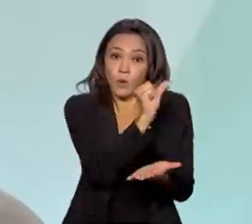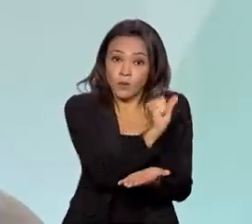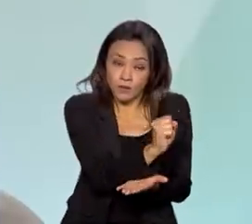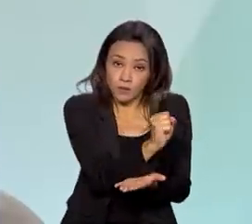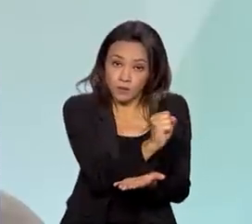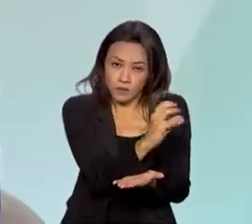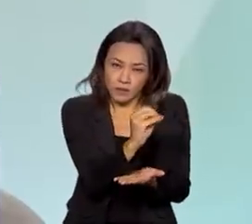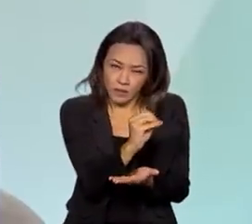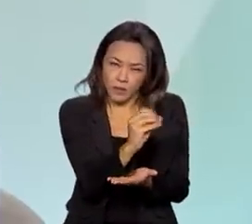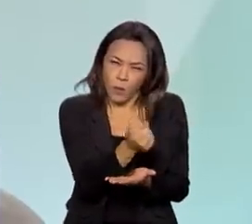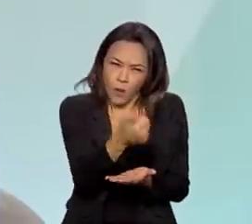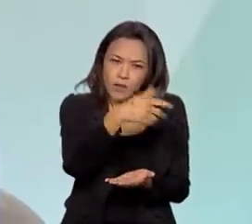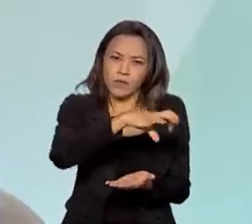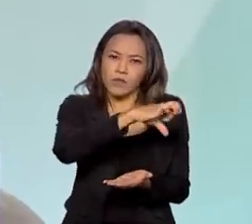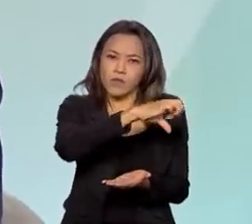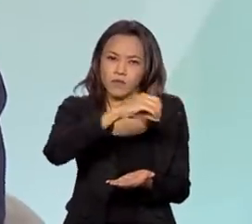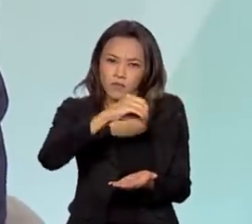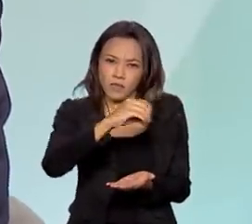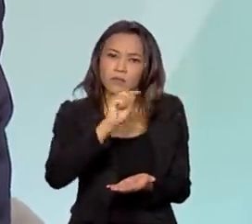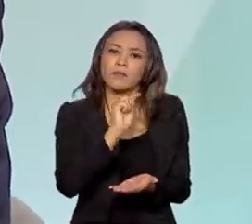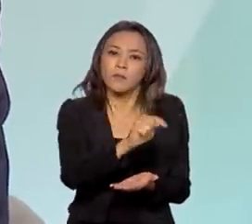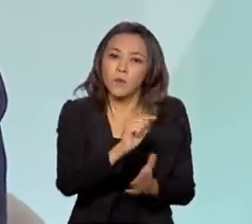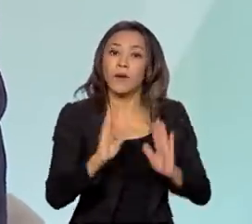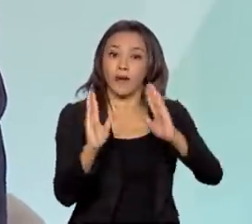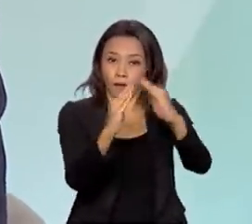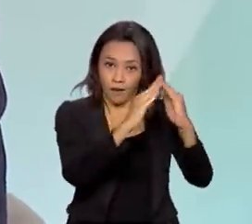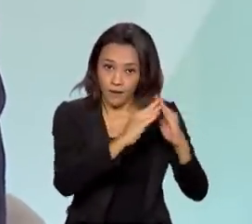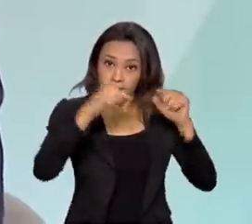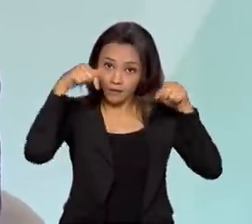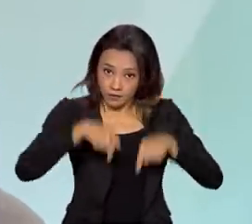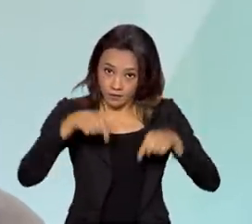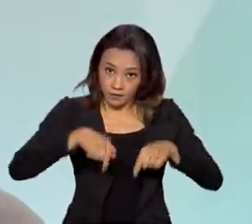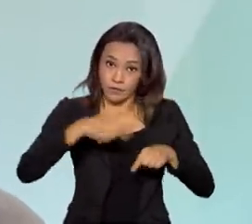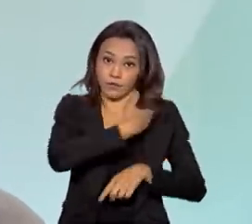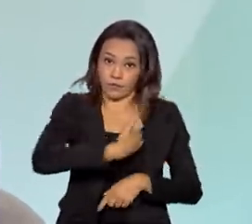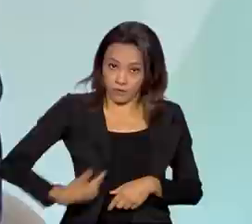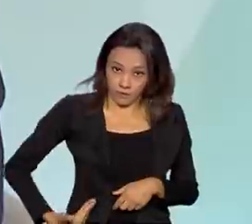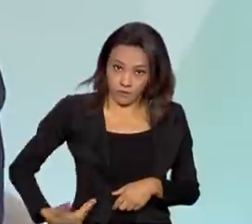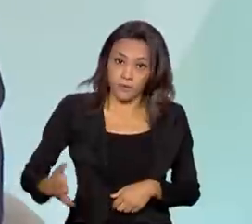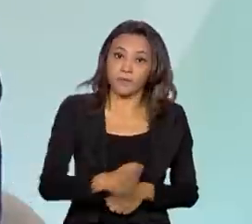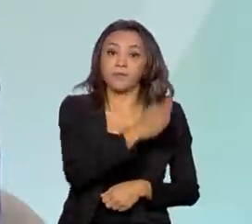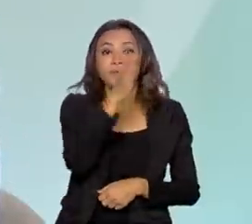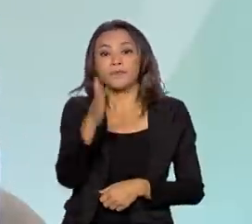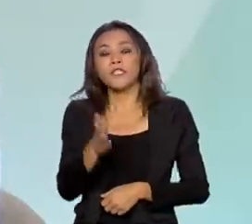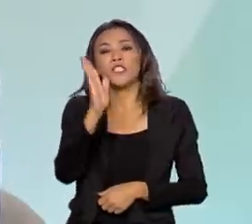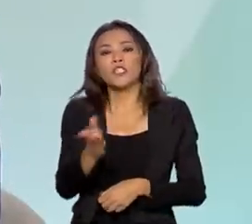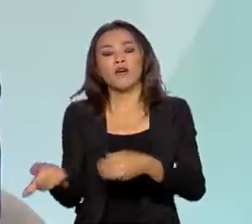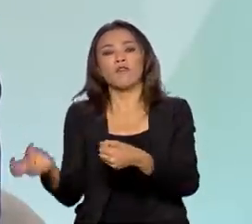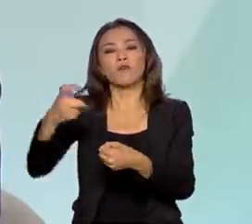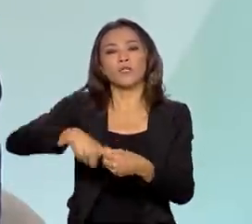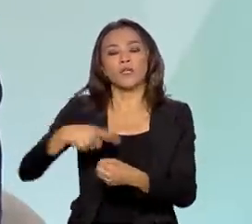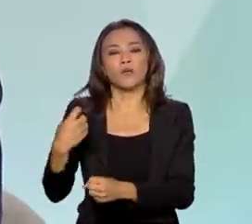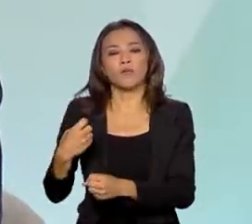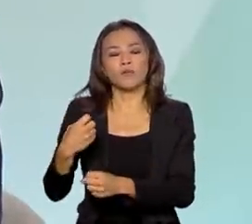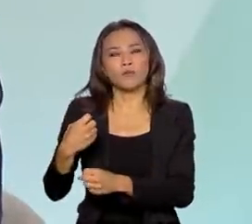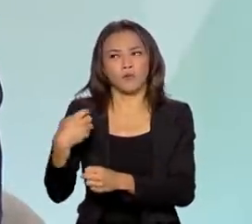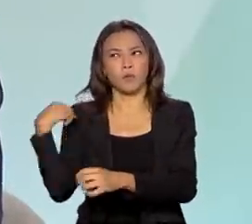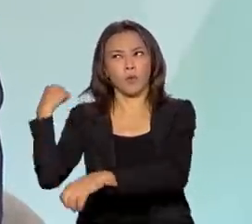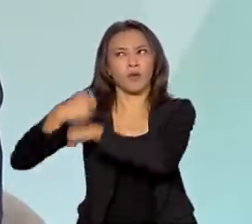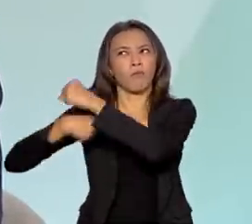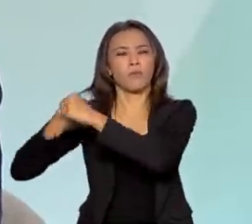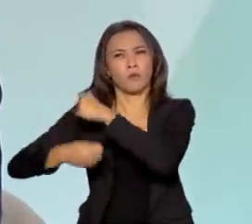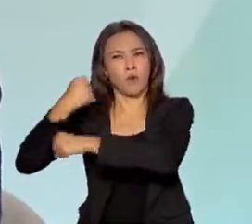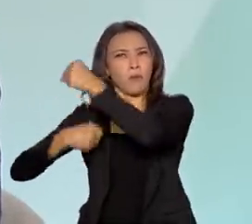mil, quase 900 mil unidades nesta gestão e já retomamos no ano passado